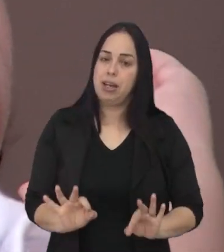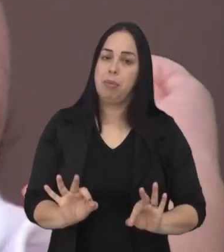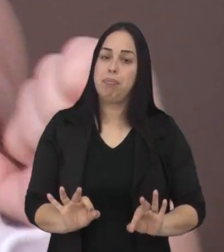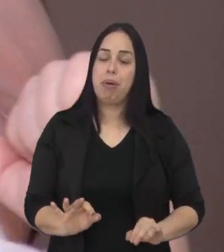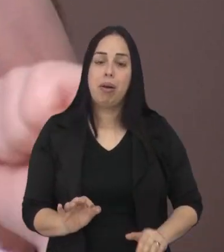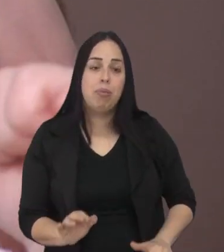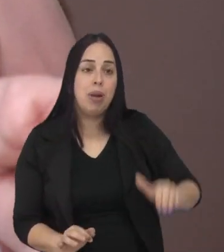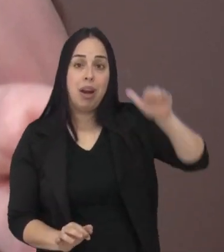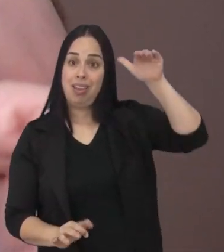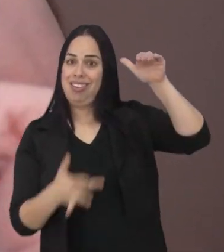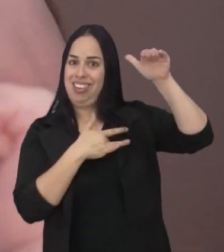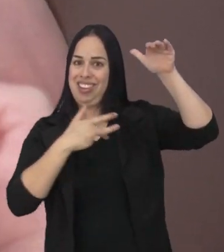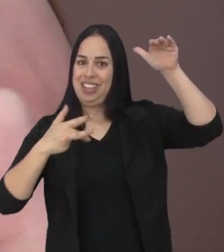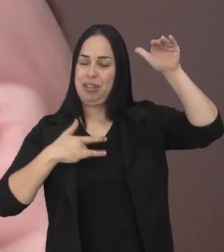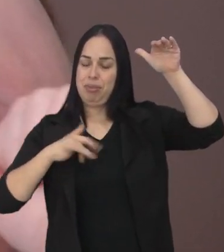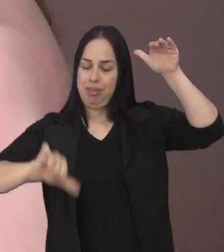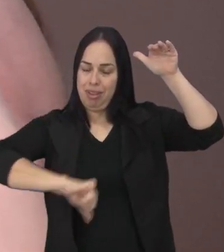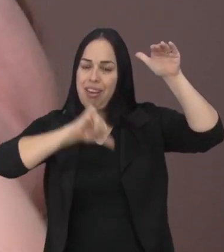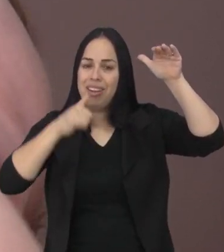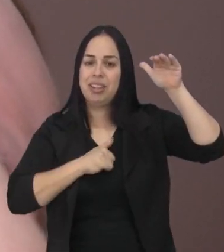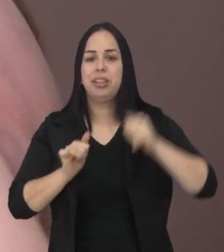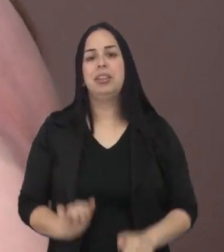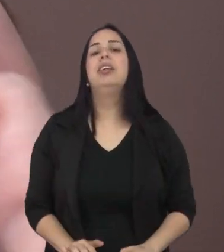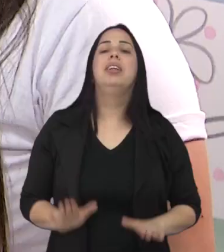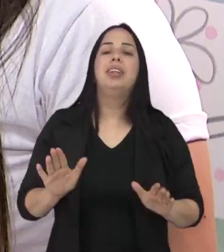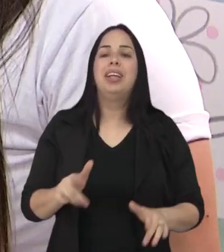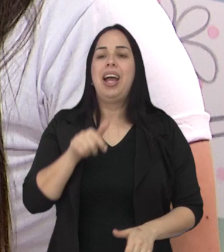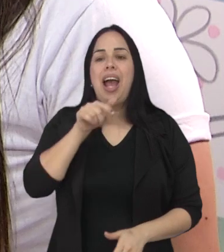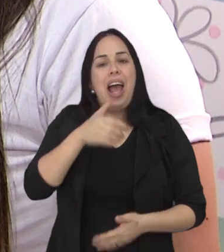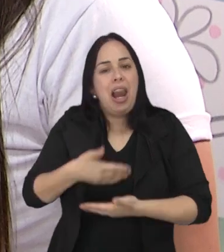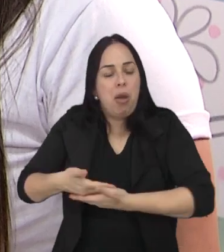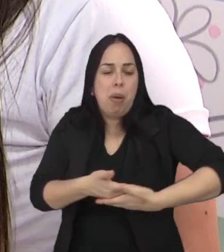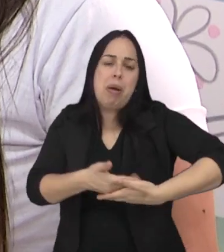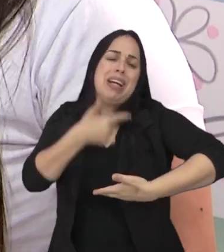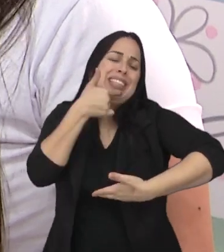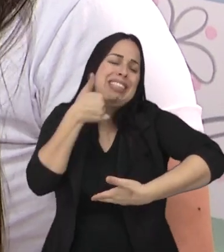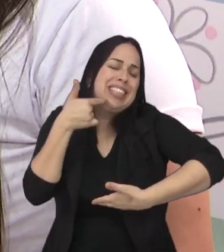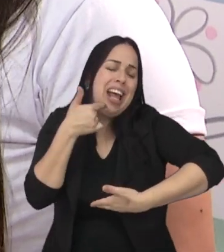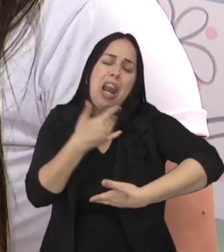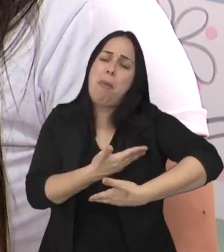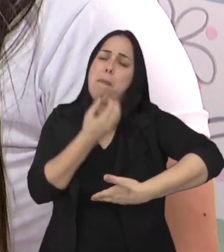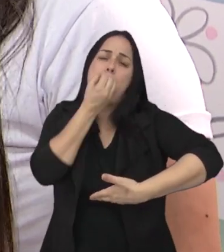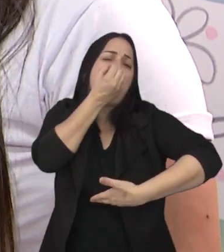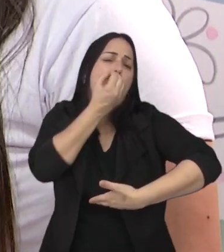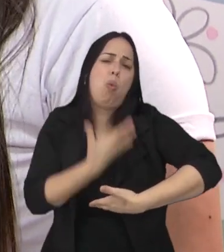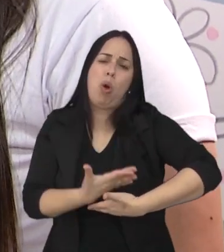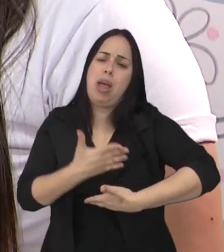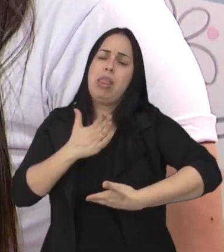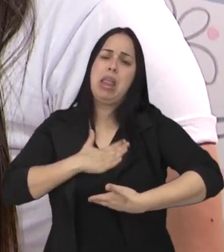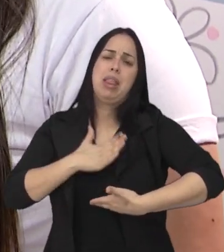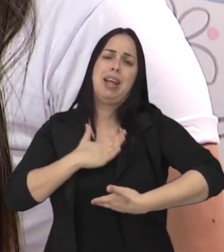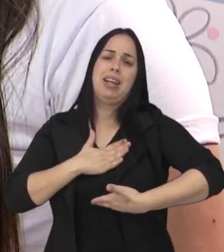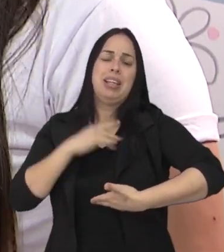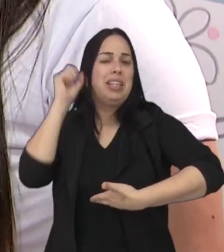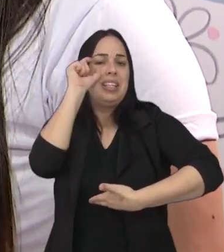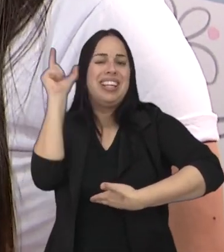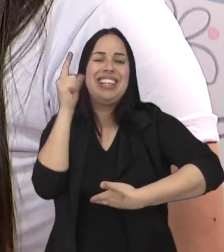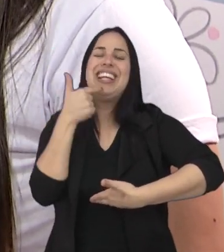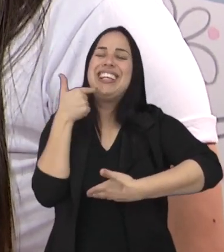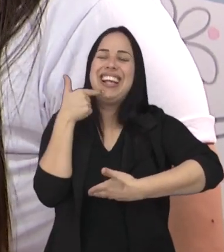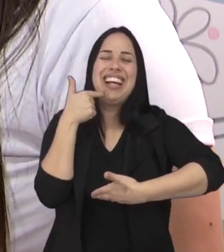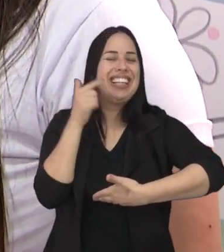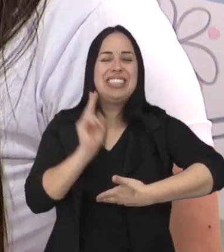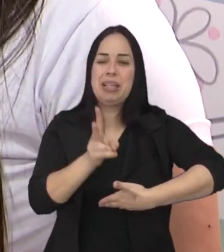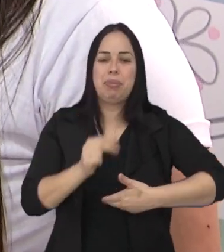digno para crescer com saúde e autoestima. Ela é criança bem risonha, ela é boazinha, ela é tranquila, ela fica bem